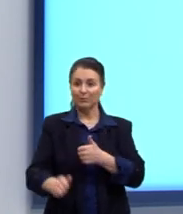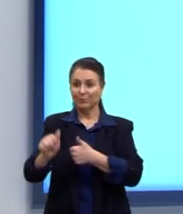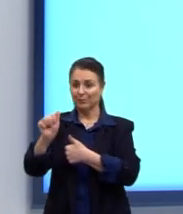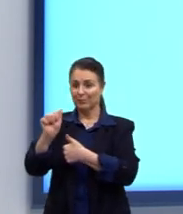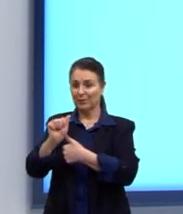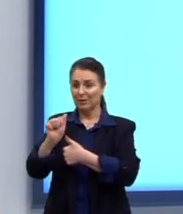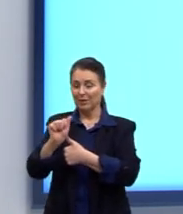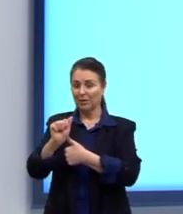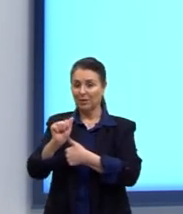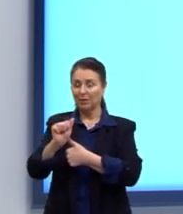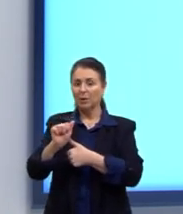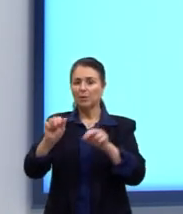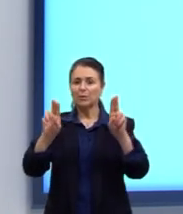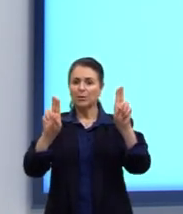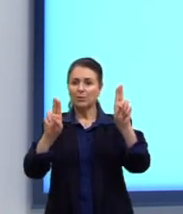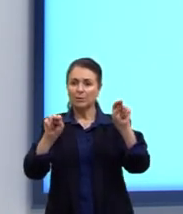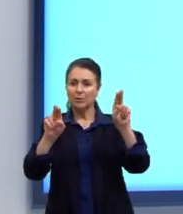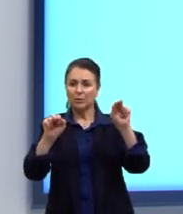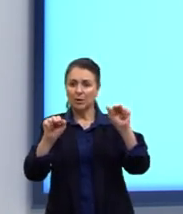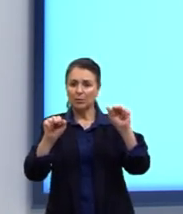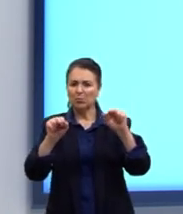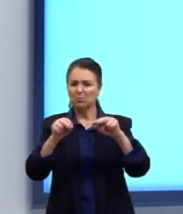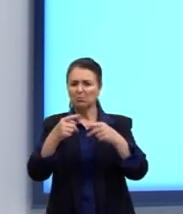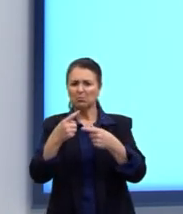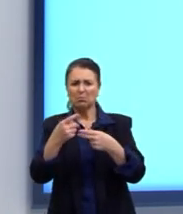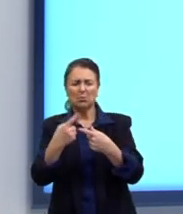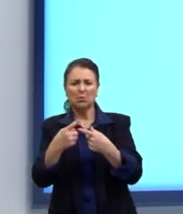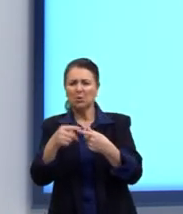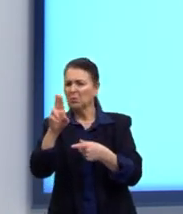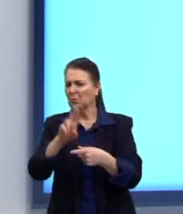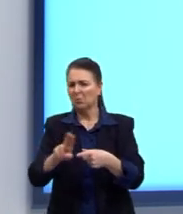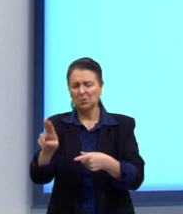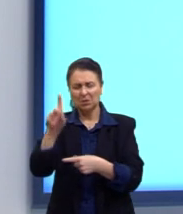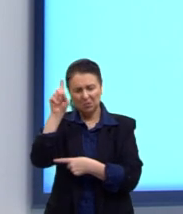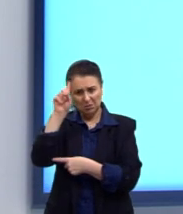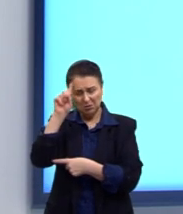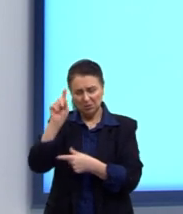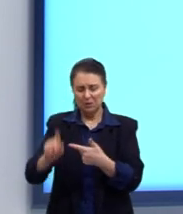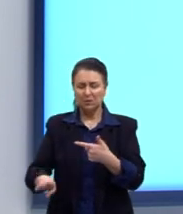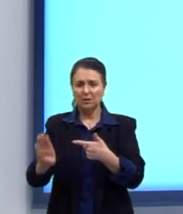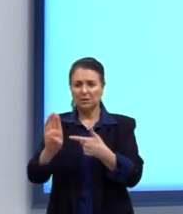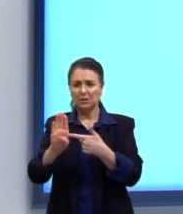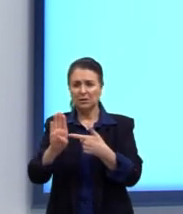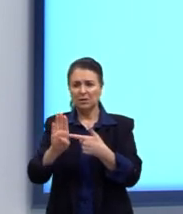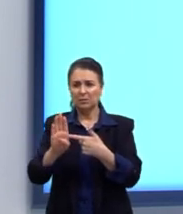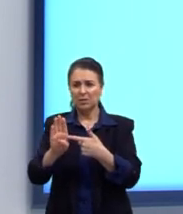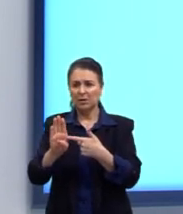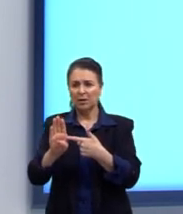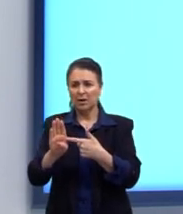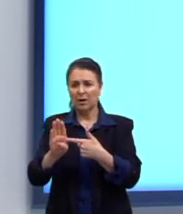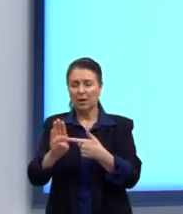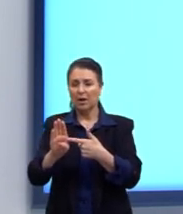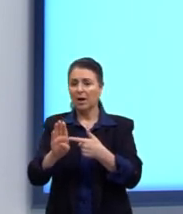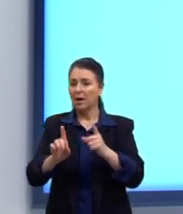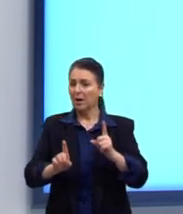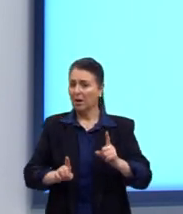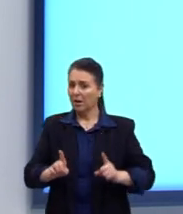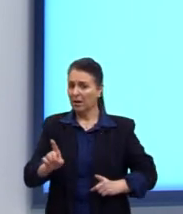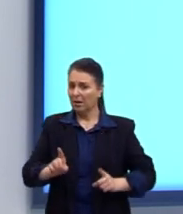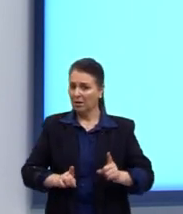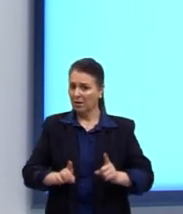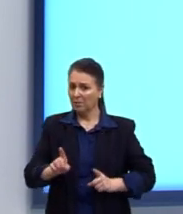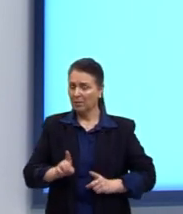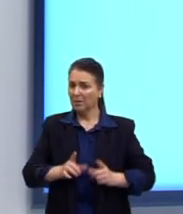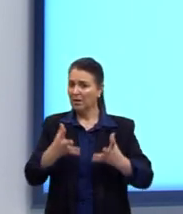Eles só são citados ali pela força do hábito? Letra B. Essa prima Constança aí, ela